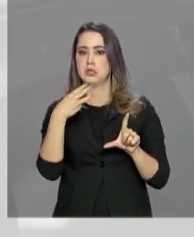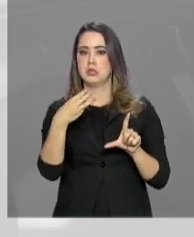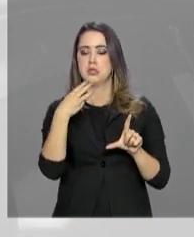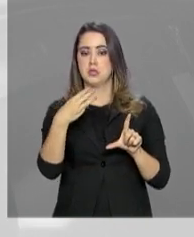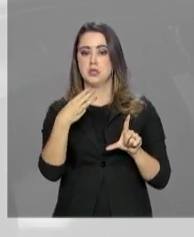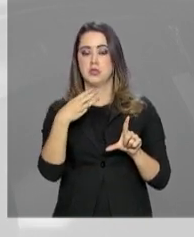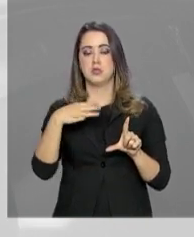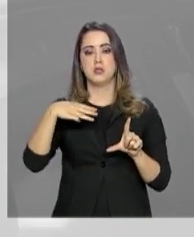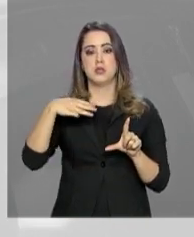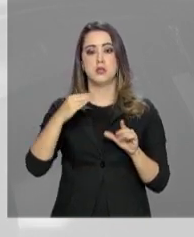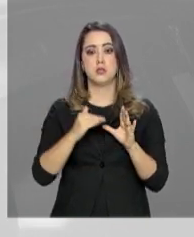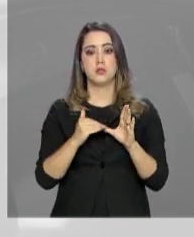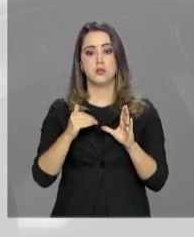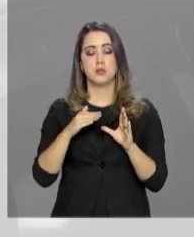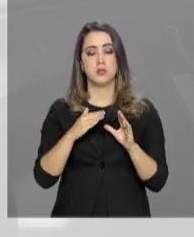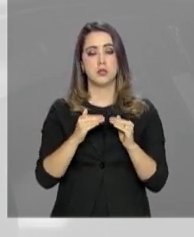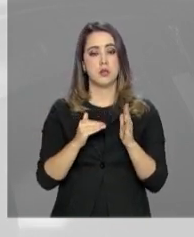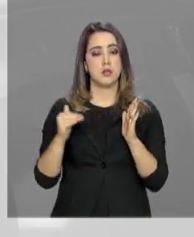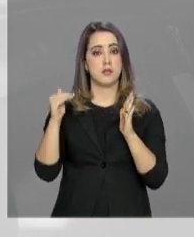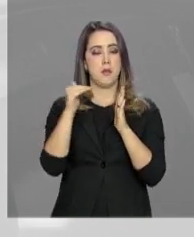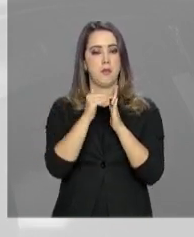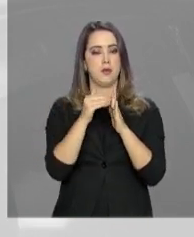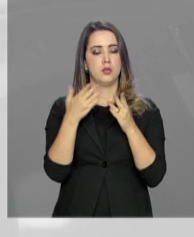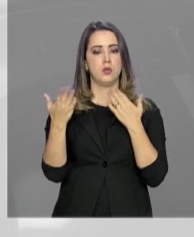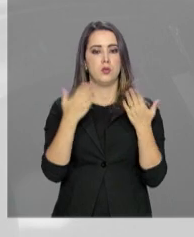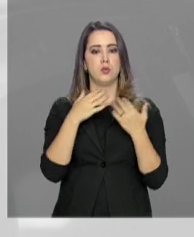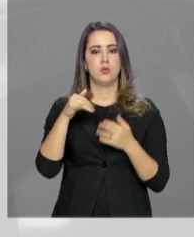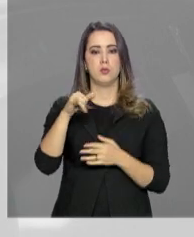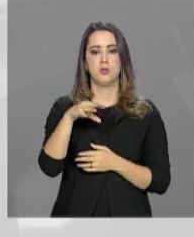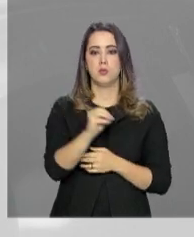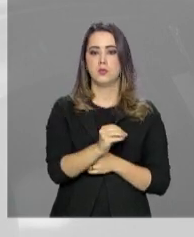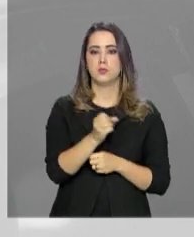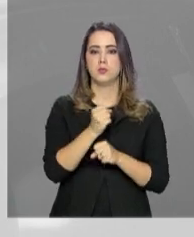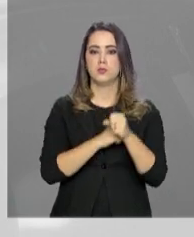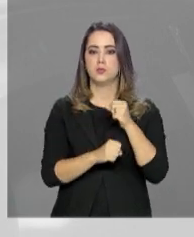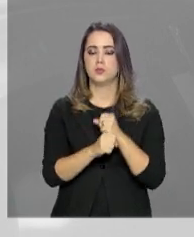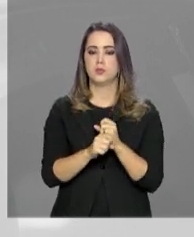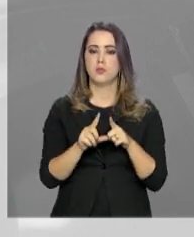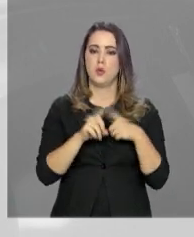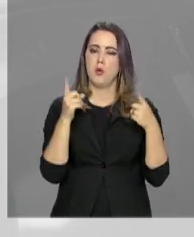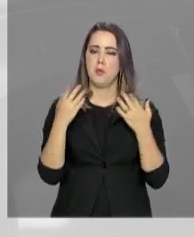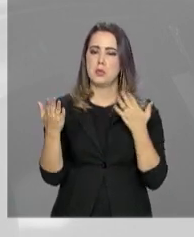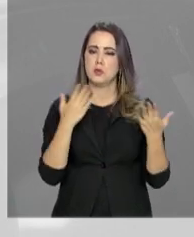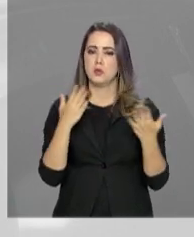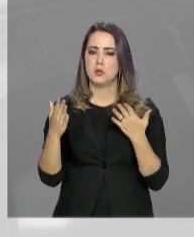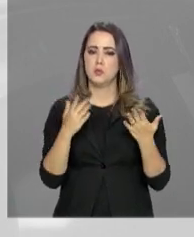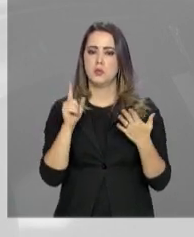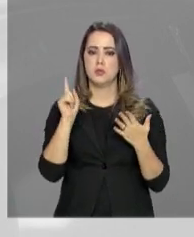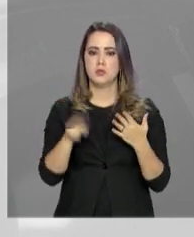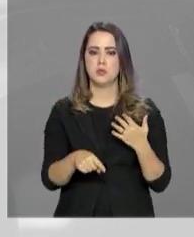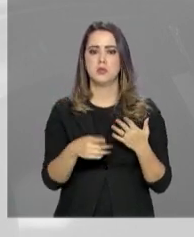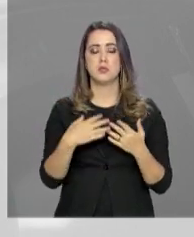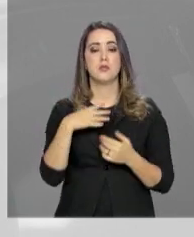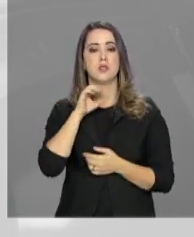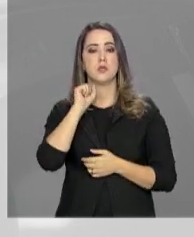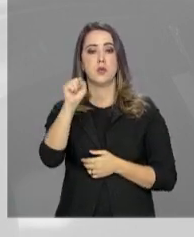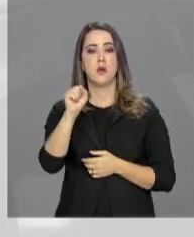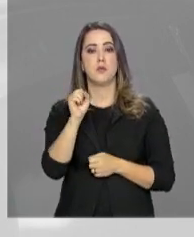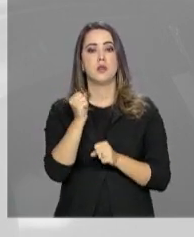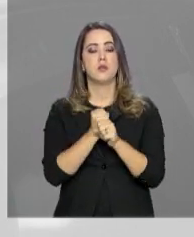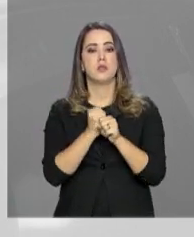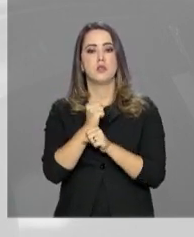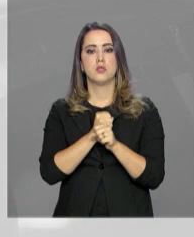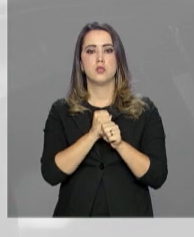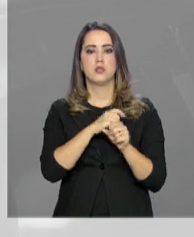Estado em maio de 2018, comparado a maio do ano passado. Mas quando a comparação é feita com abril deste ano,